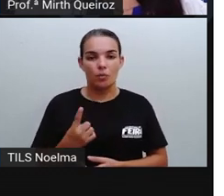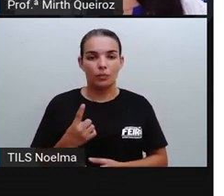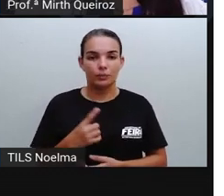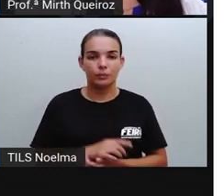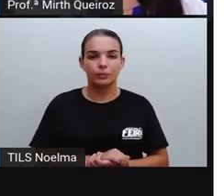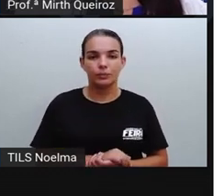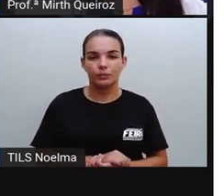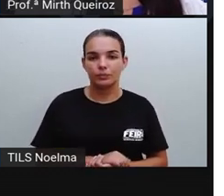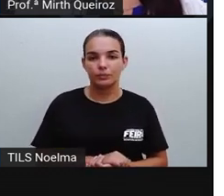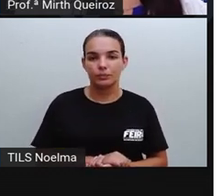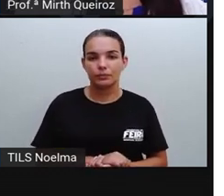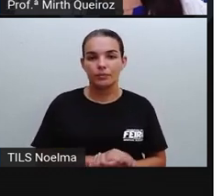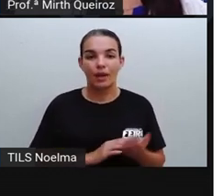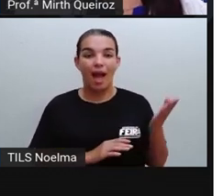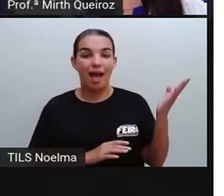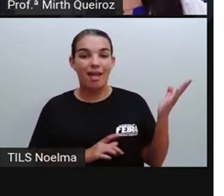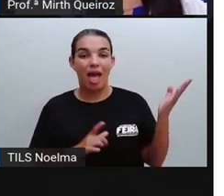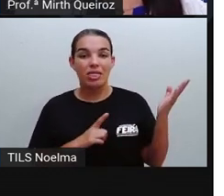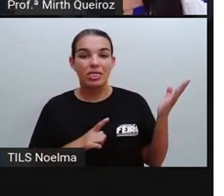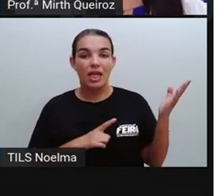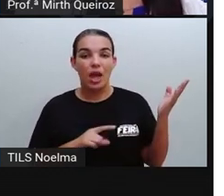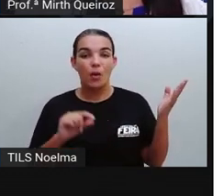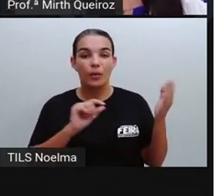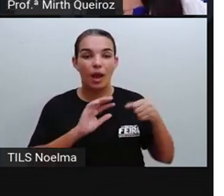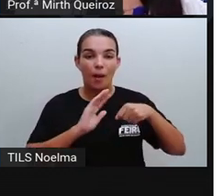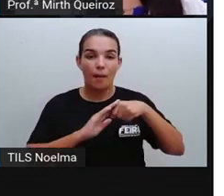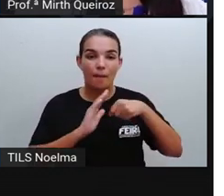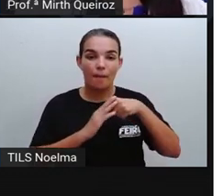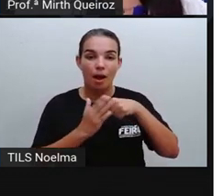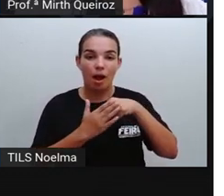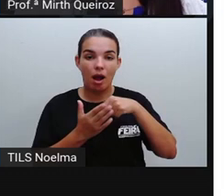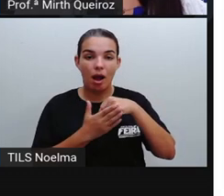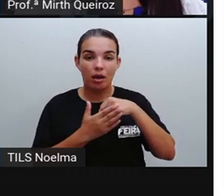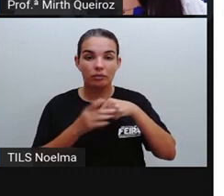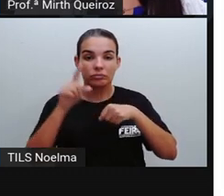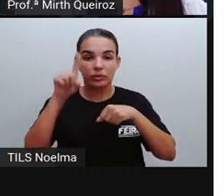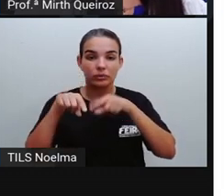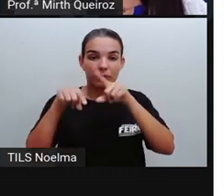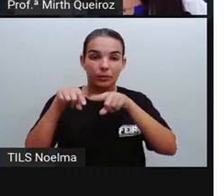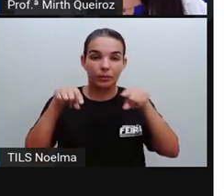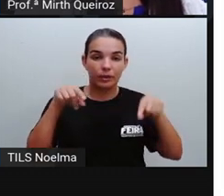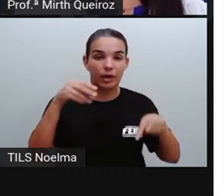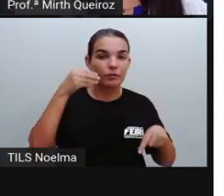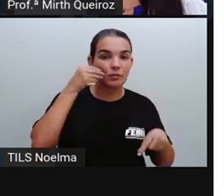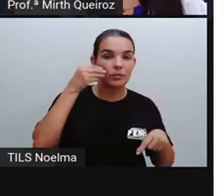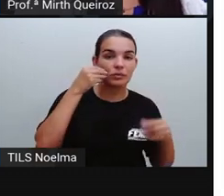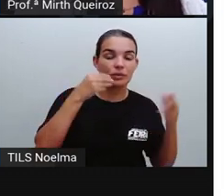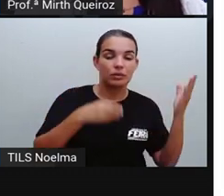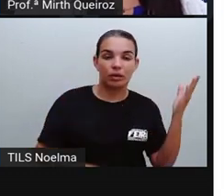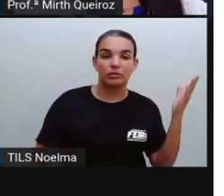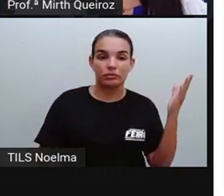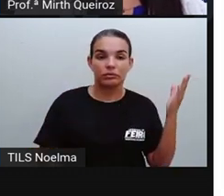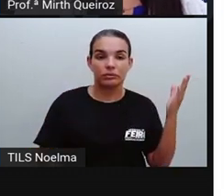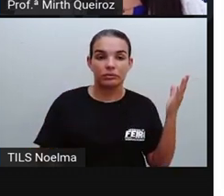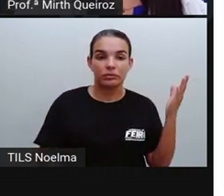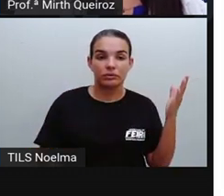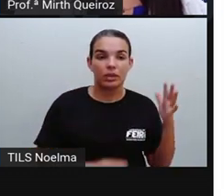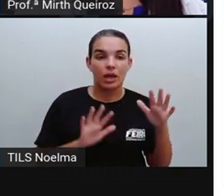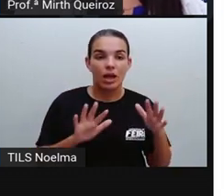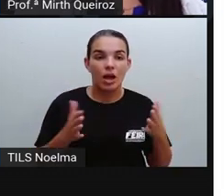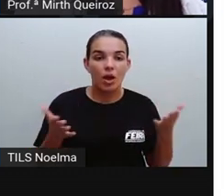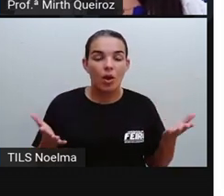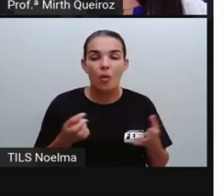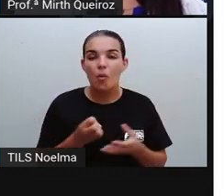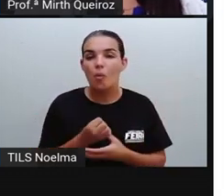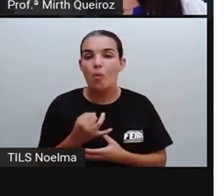Apenas um caso. E aqui a gente tem os bairros com notificação de zika. Nesse gráfico aqui, qual o